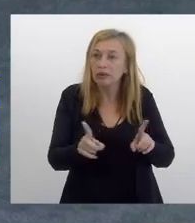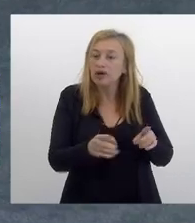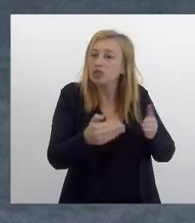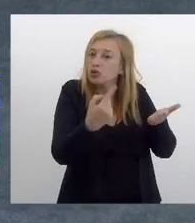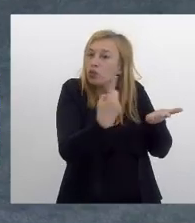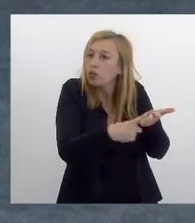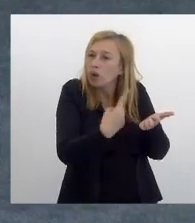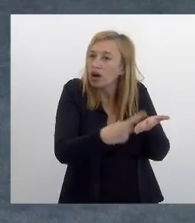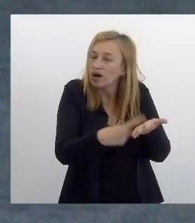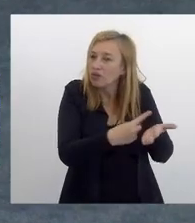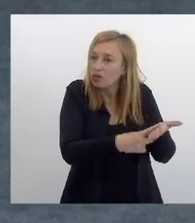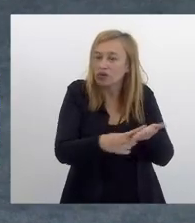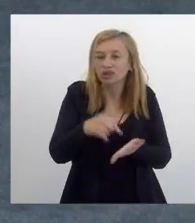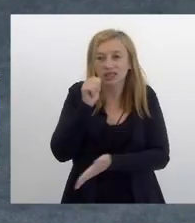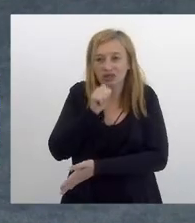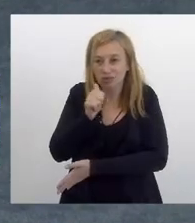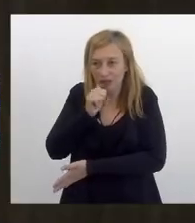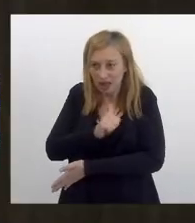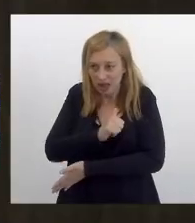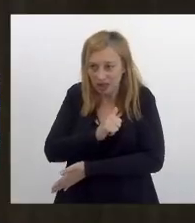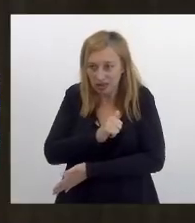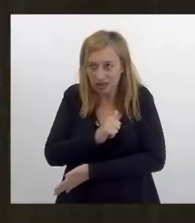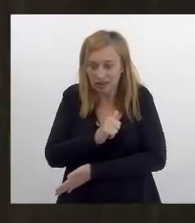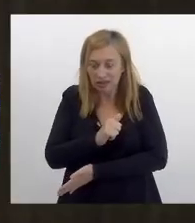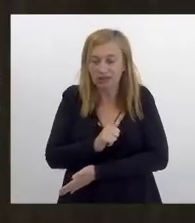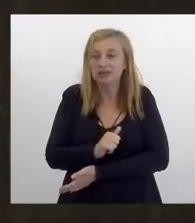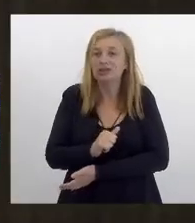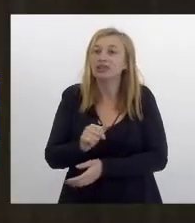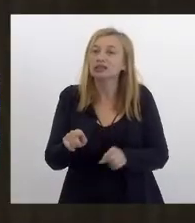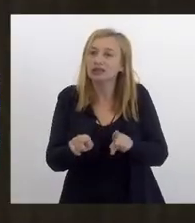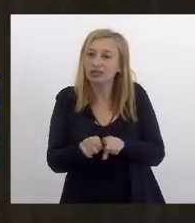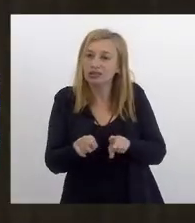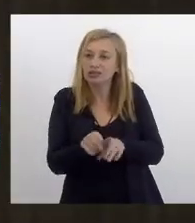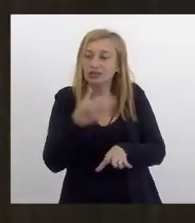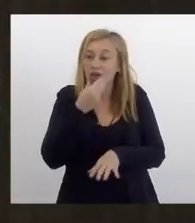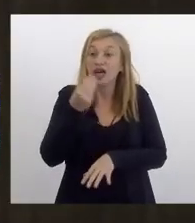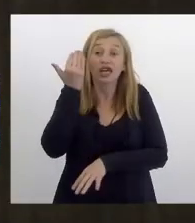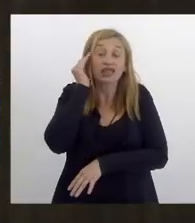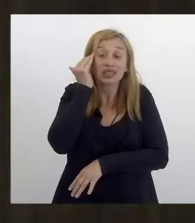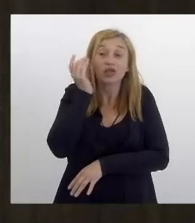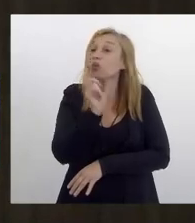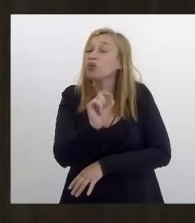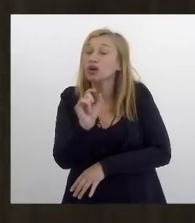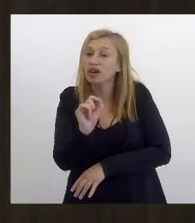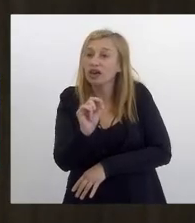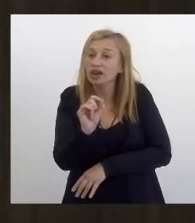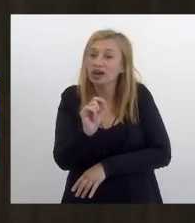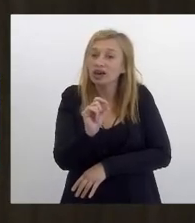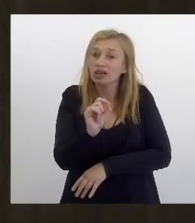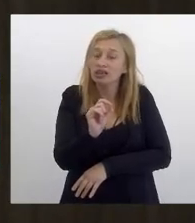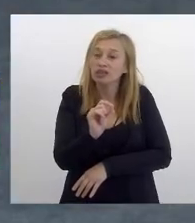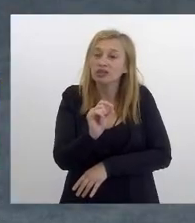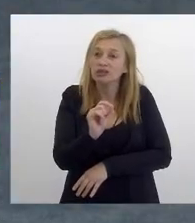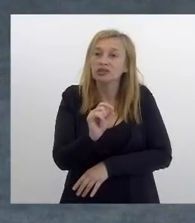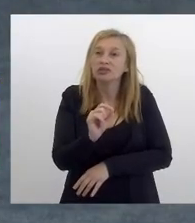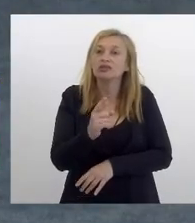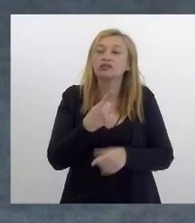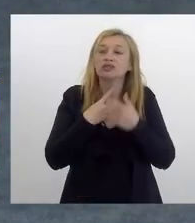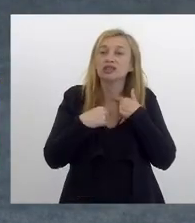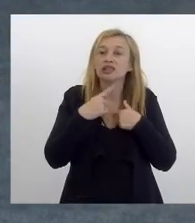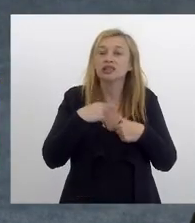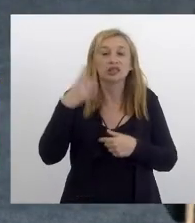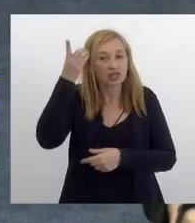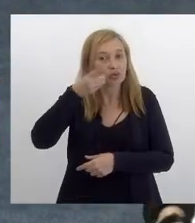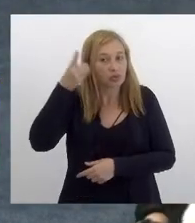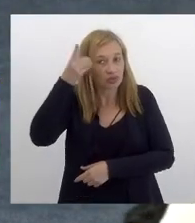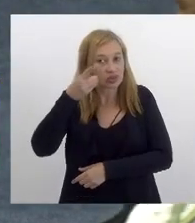acordo entre as damas e os cavalheiros entendeu-se que como a intenção da deputada Zeidano e a deputada